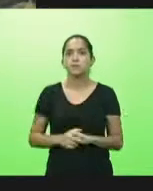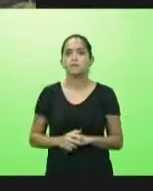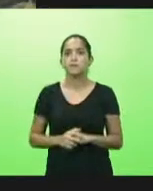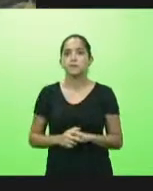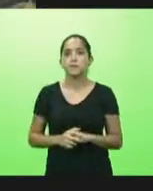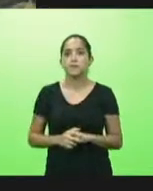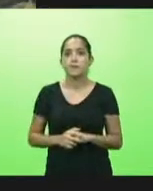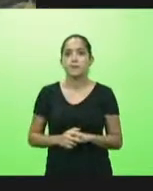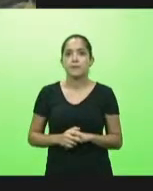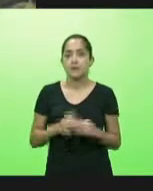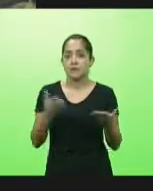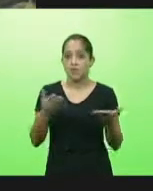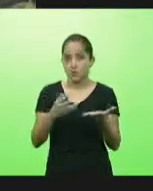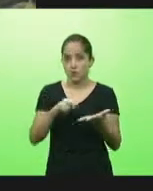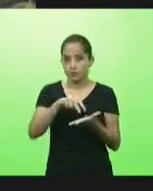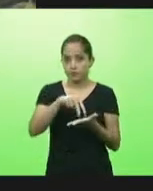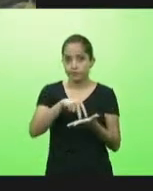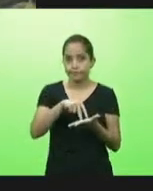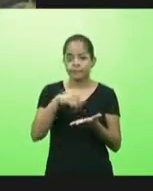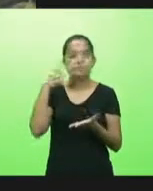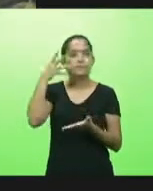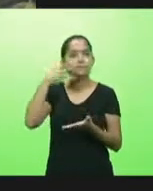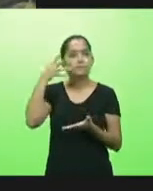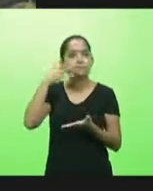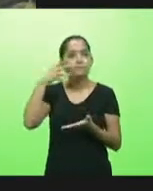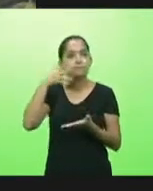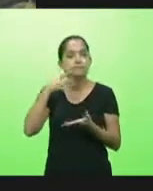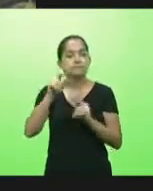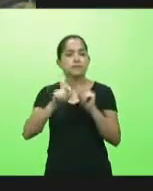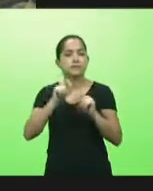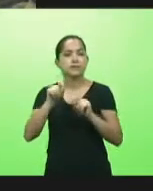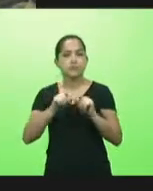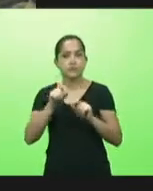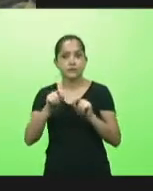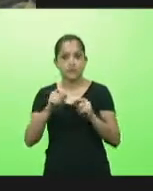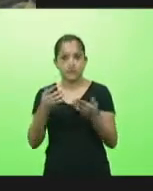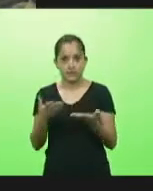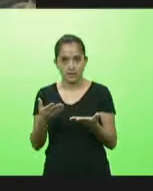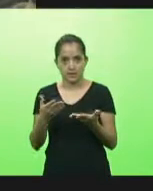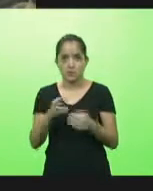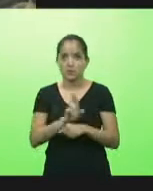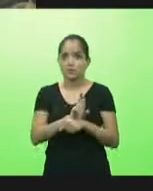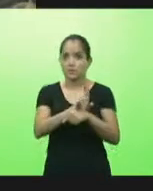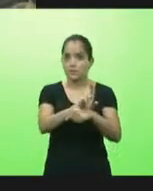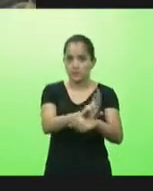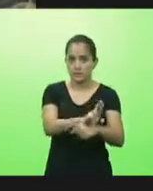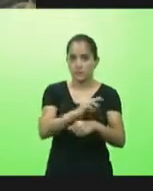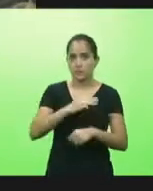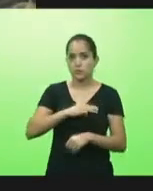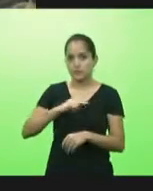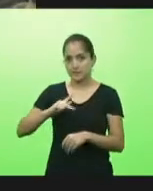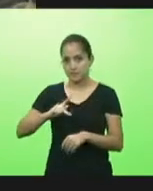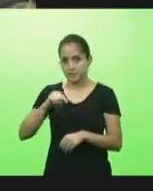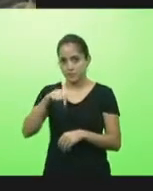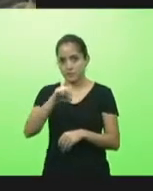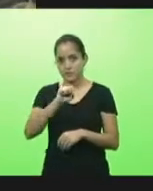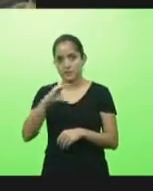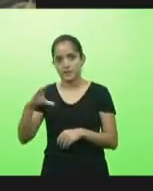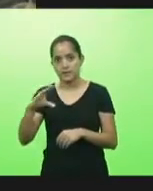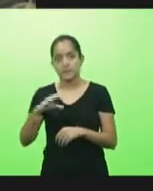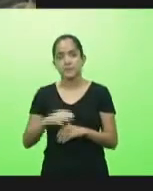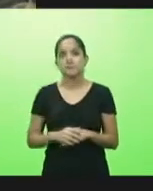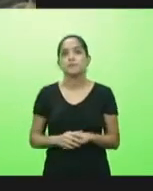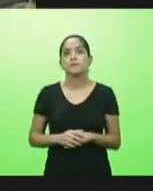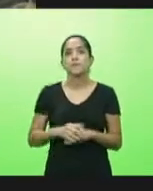Hoje o meu clamor vai ser dirigido aos representantes do Ministério Público de Santa Catarina, Ministério